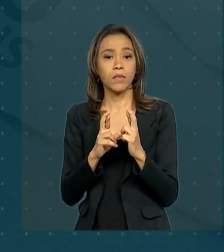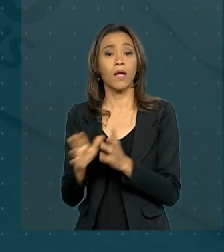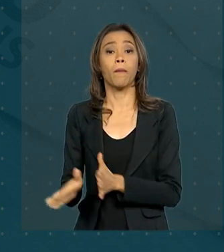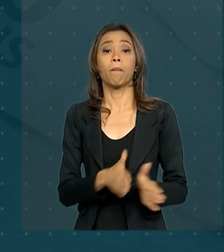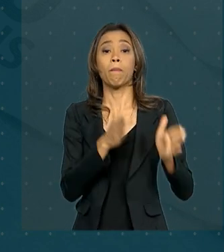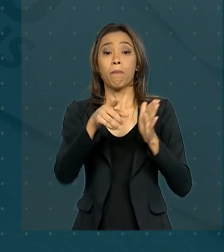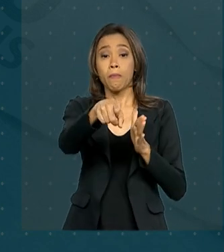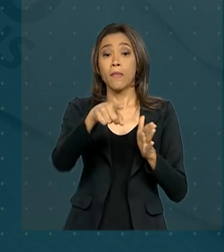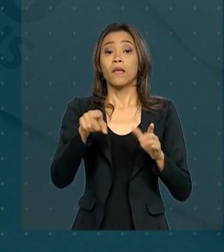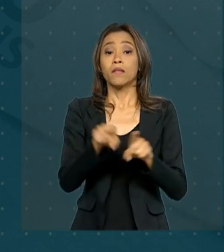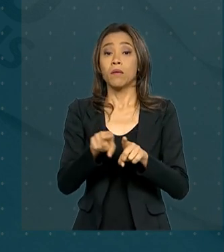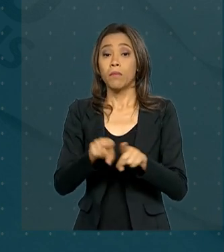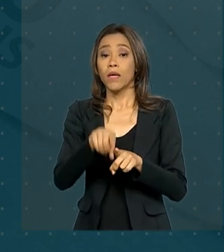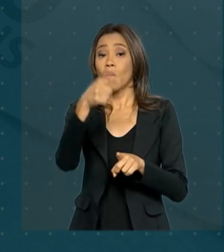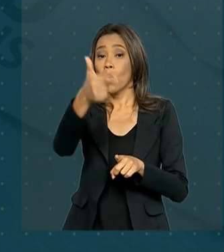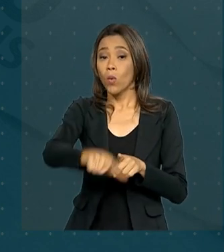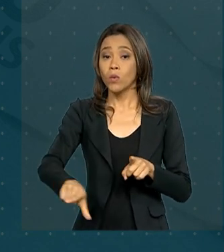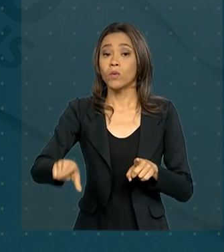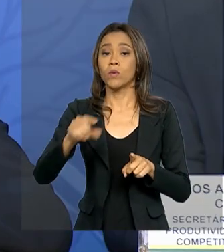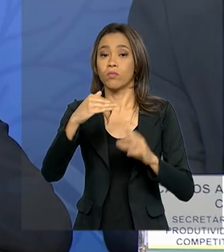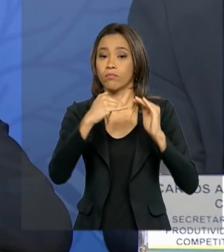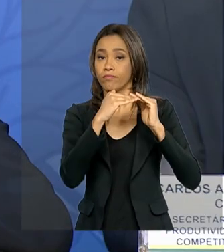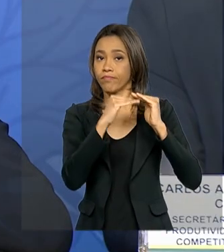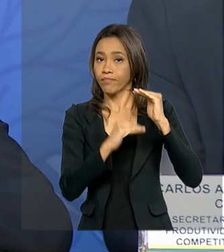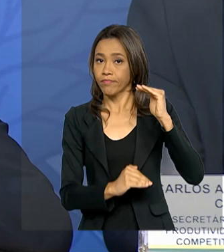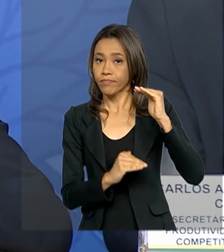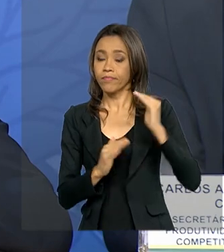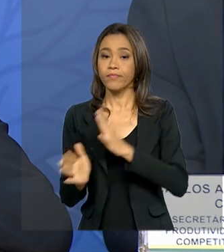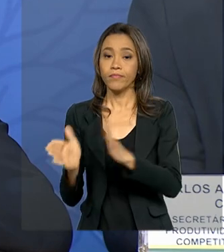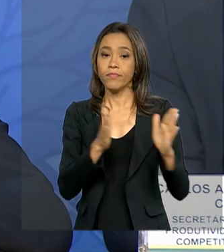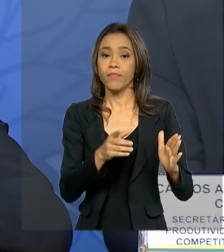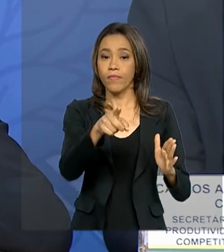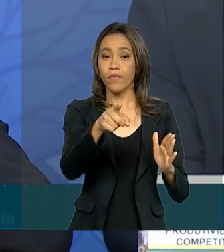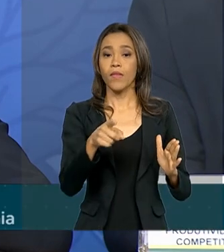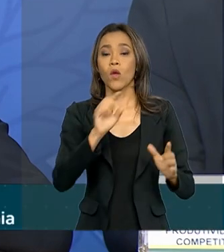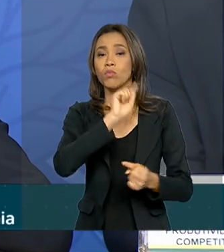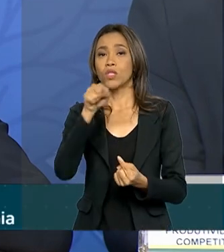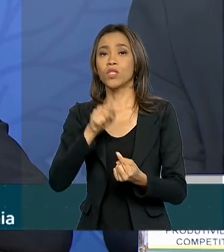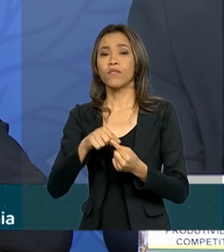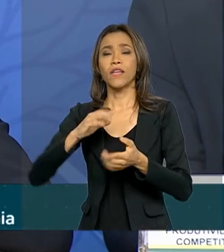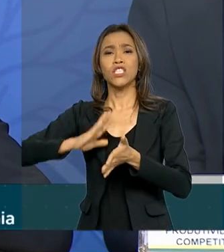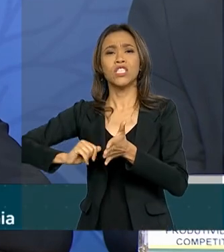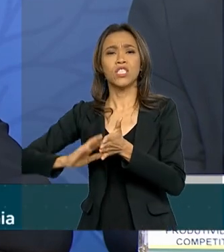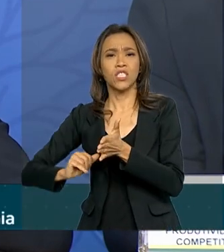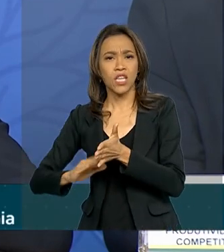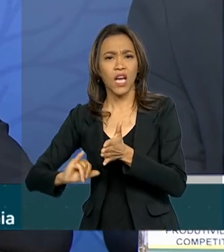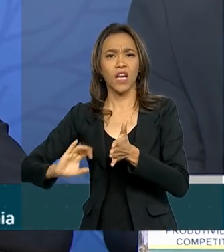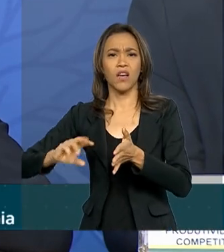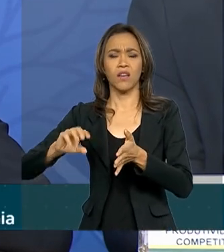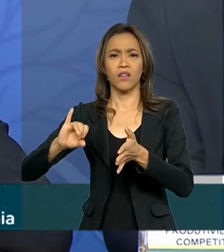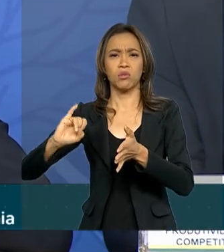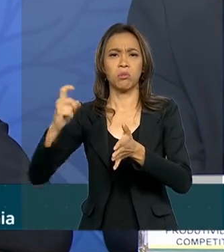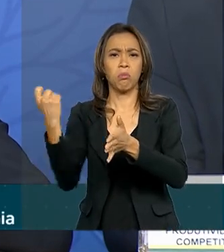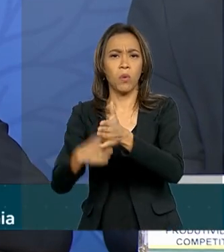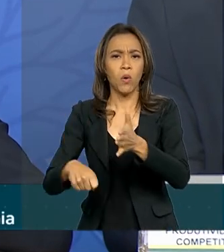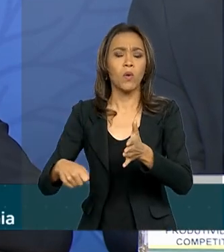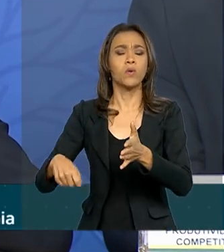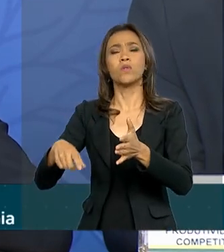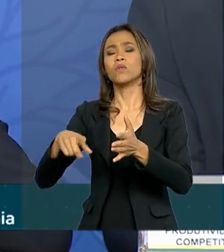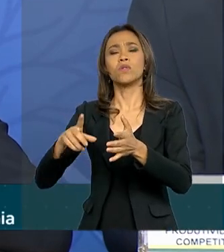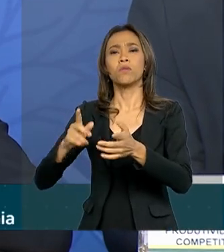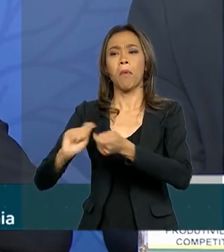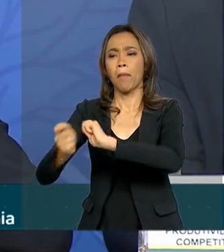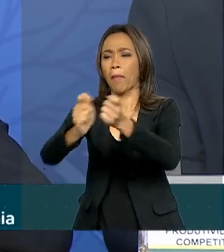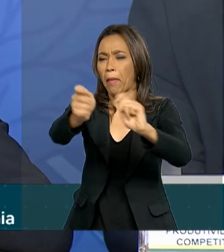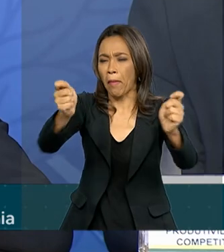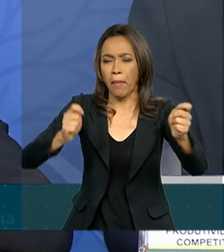contribuições sobre o seguro-desemprego. No nosso caso é desoneração de folha com a responsabilidade fiscal, ou seja,